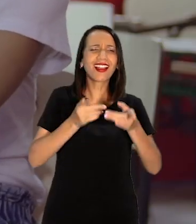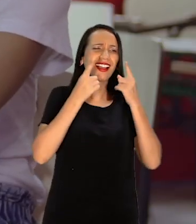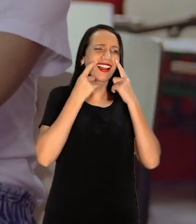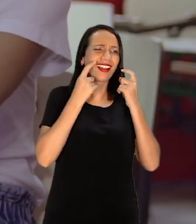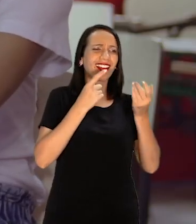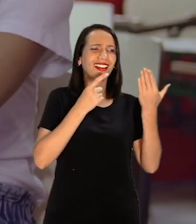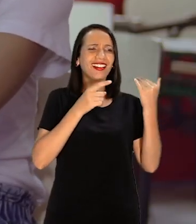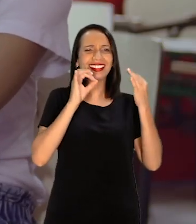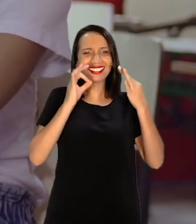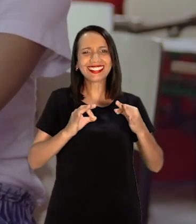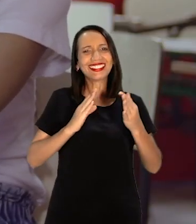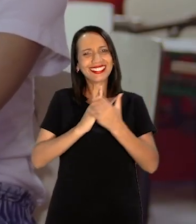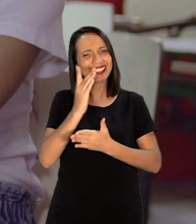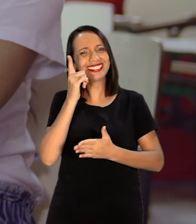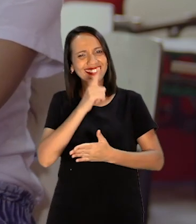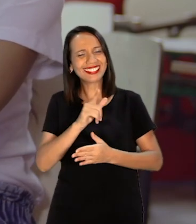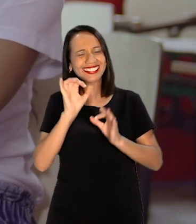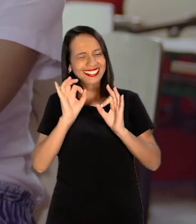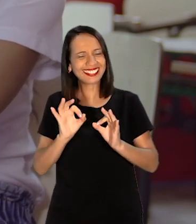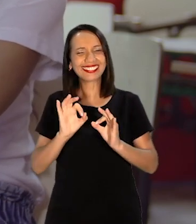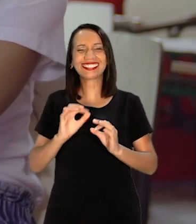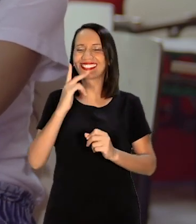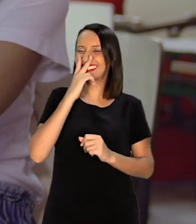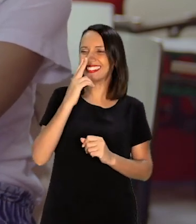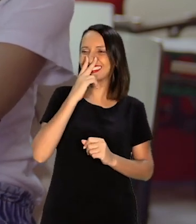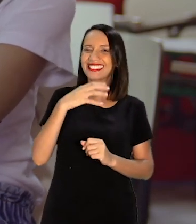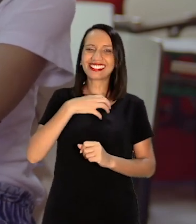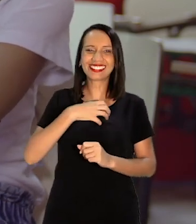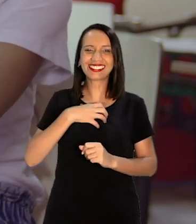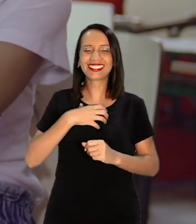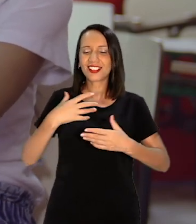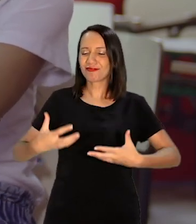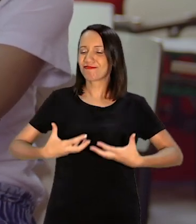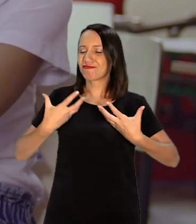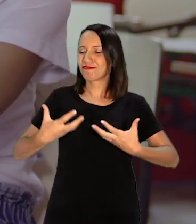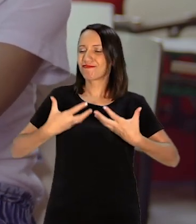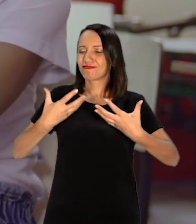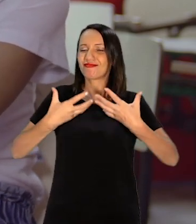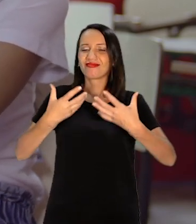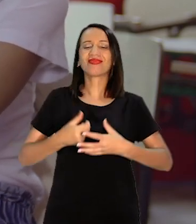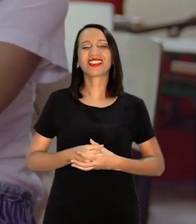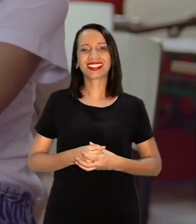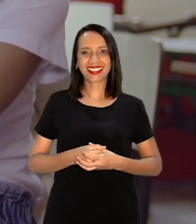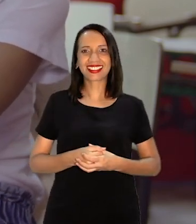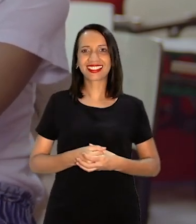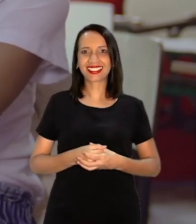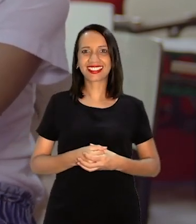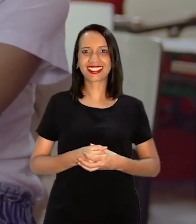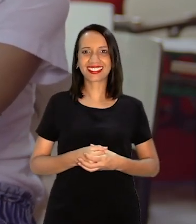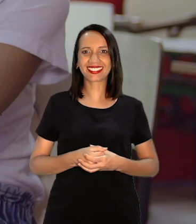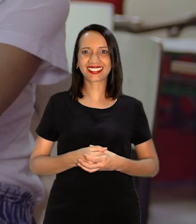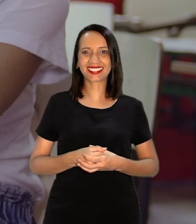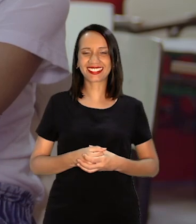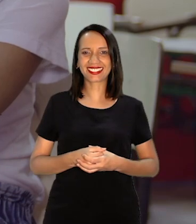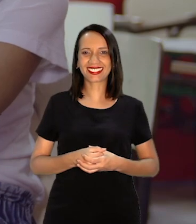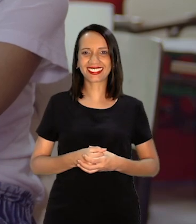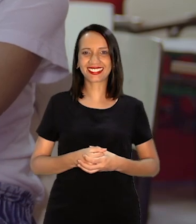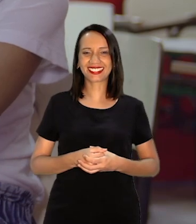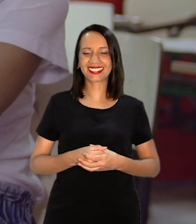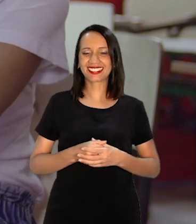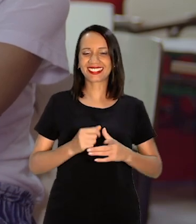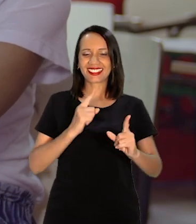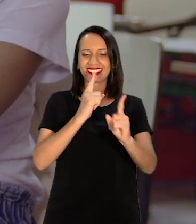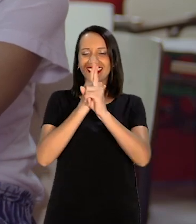Olha só Deu certo Enfim Eu acho que é Muito essa motivação E essa Esse